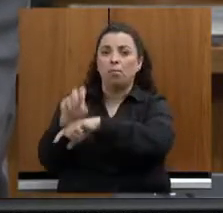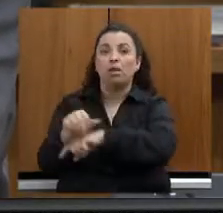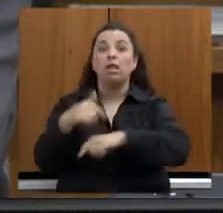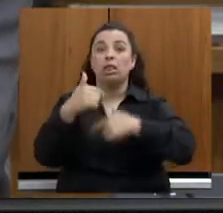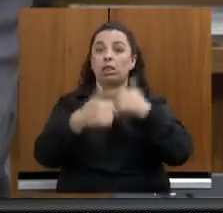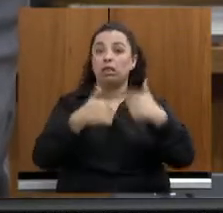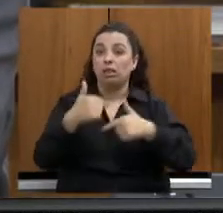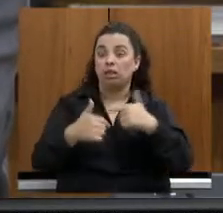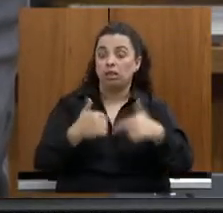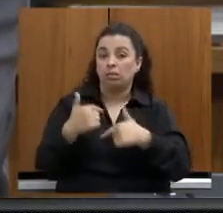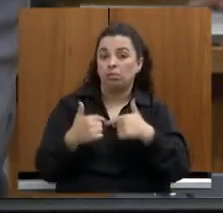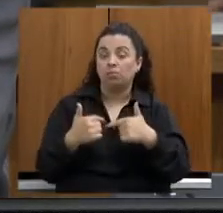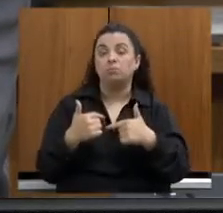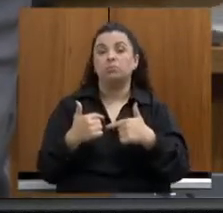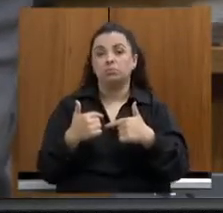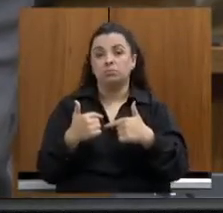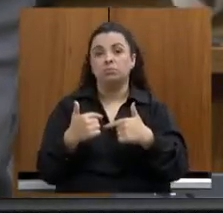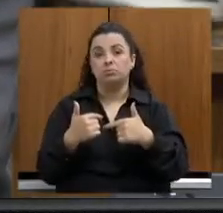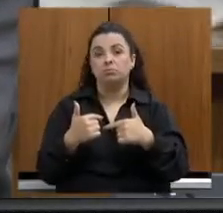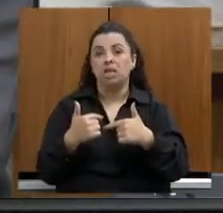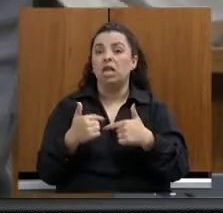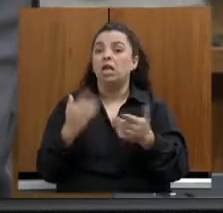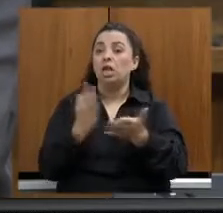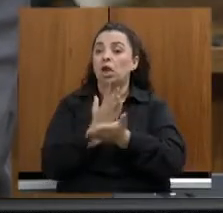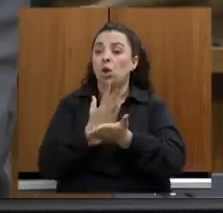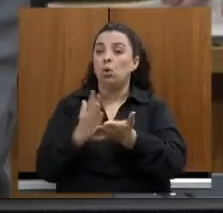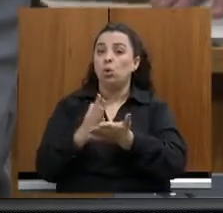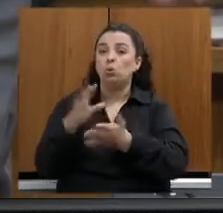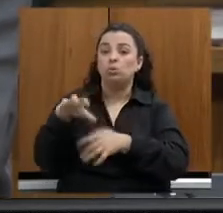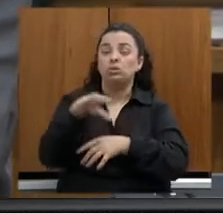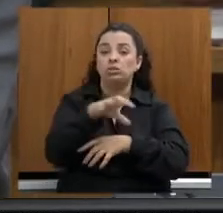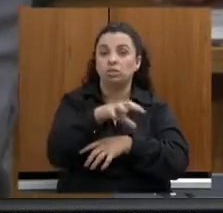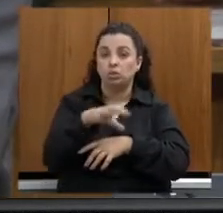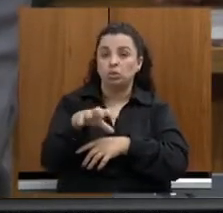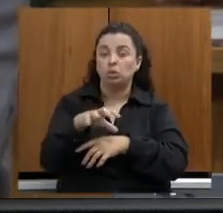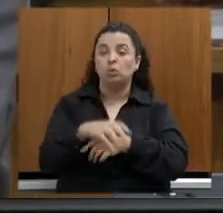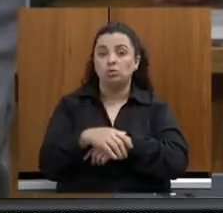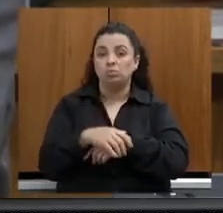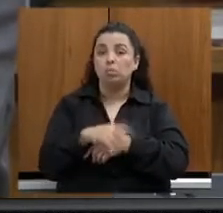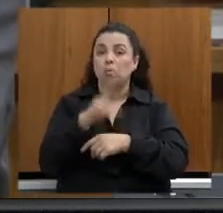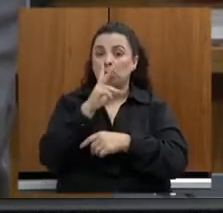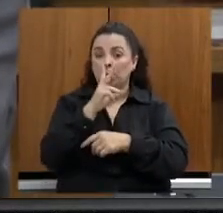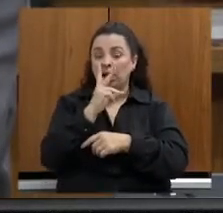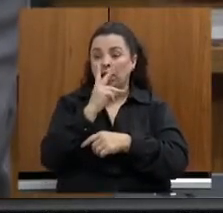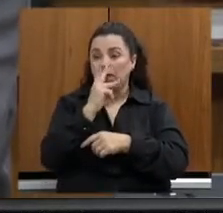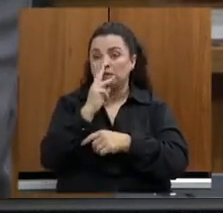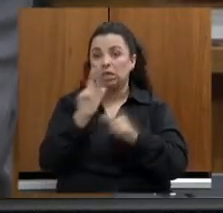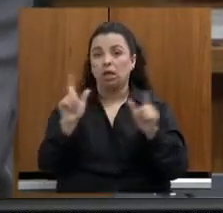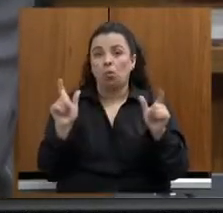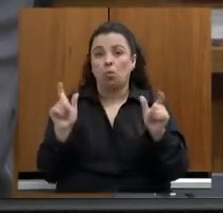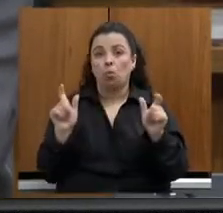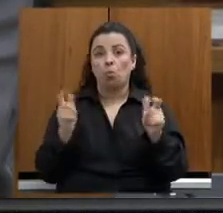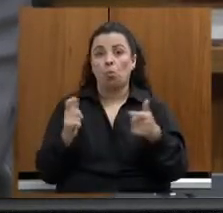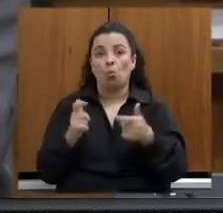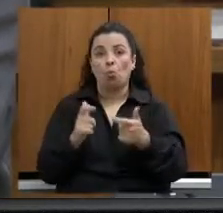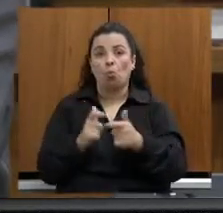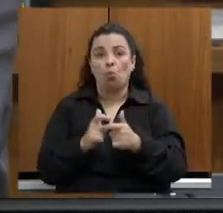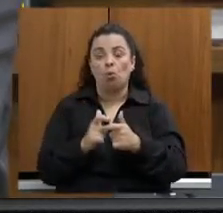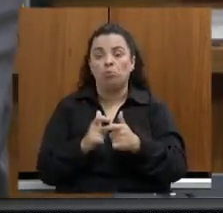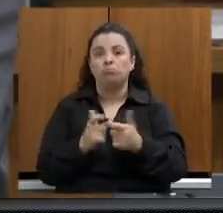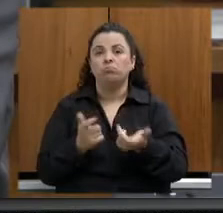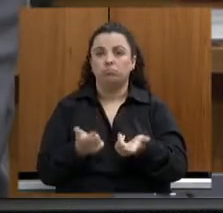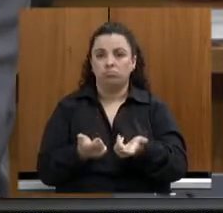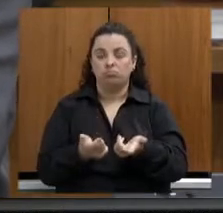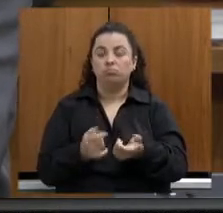se... Em alguns setores, elas estão se... Nós estamos perdendo vagas de emprego, mecanização, bancos, por exemplo,